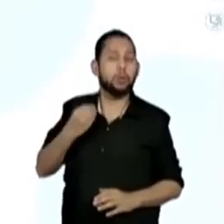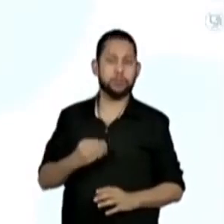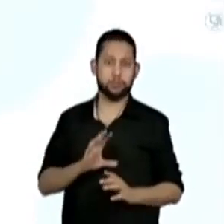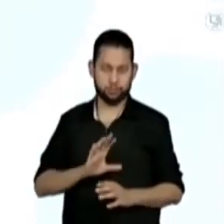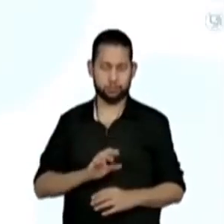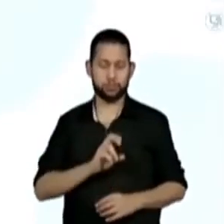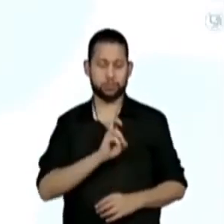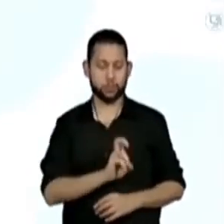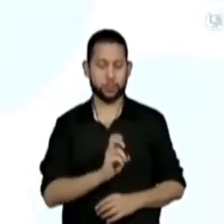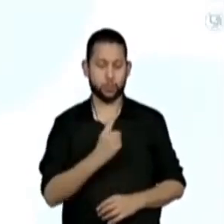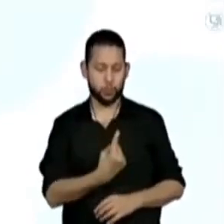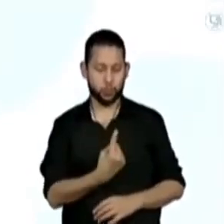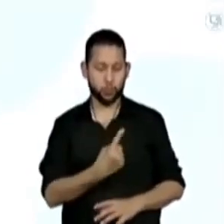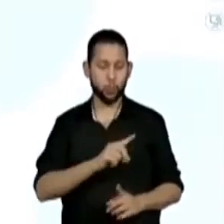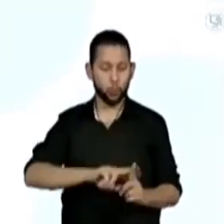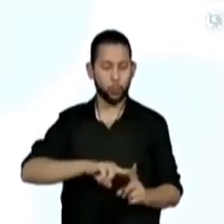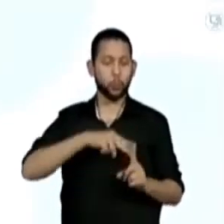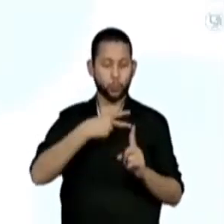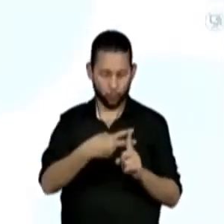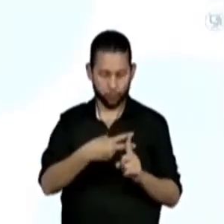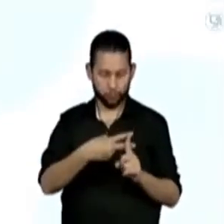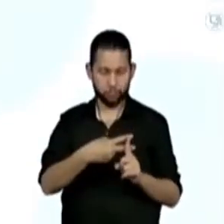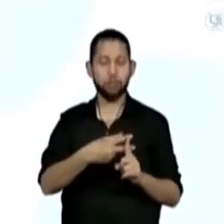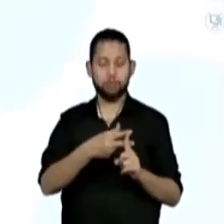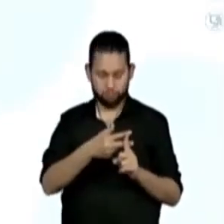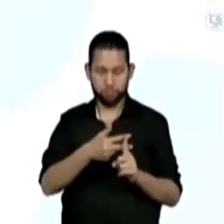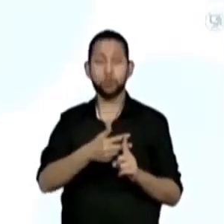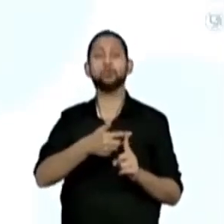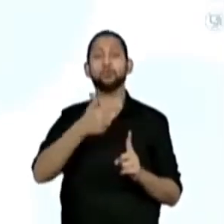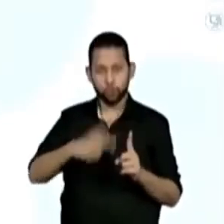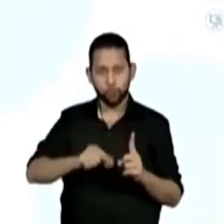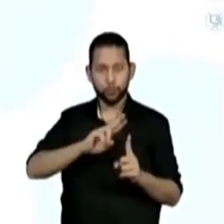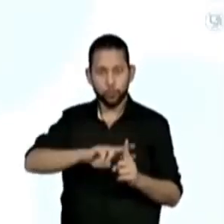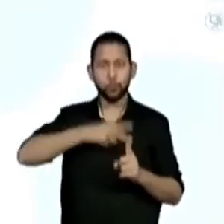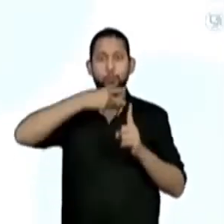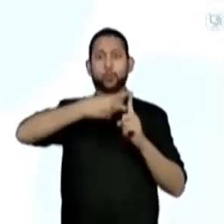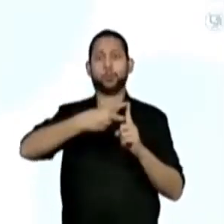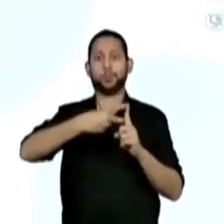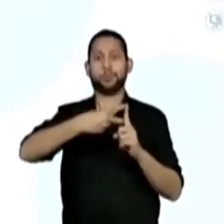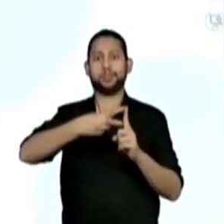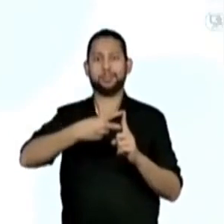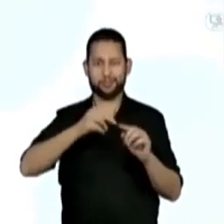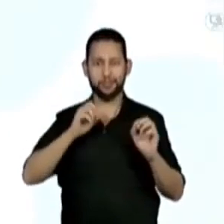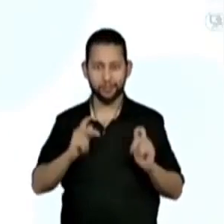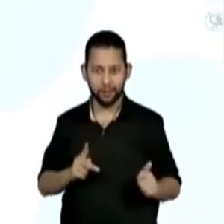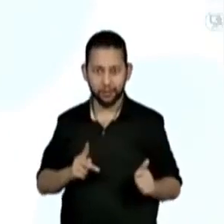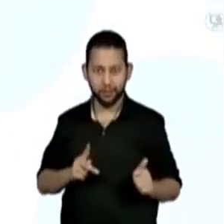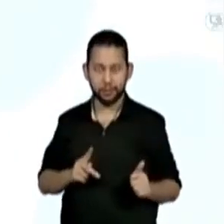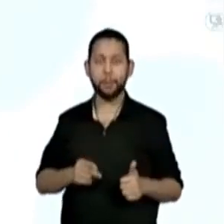o dobro de 51.